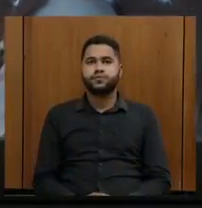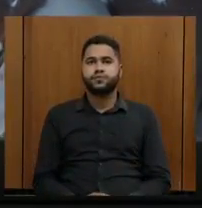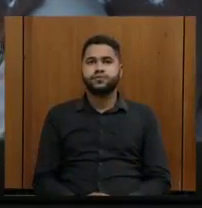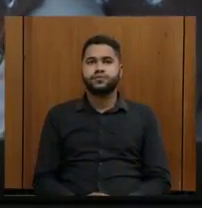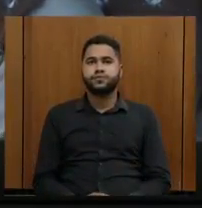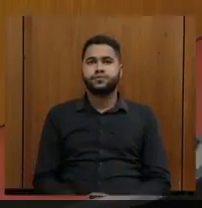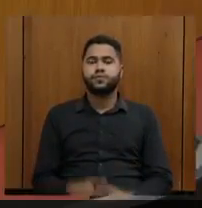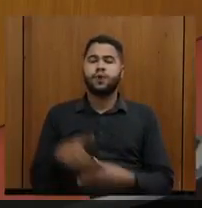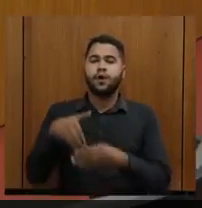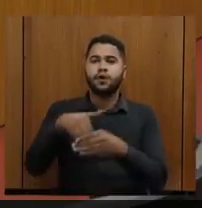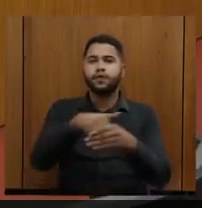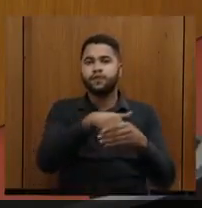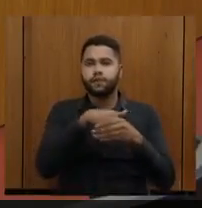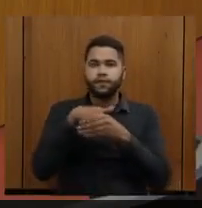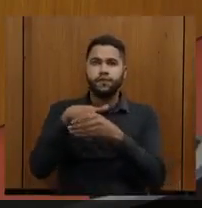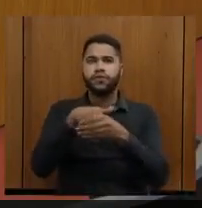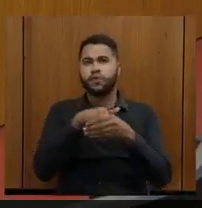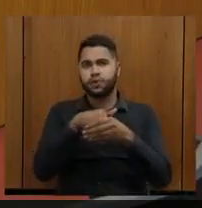Em votação,